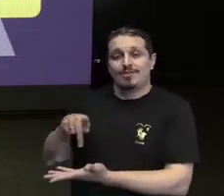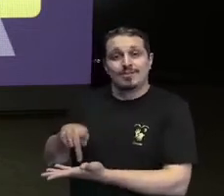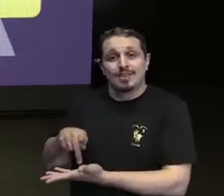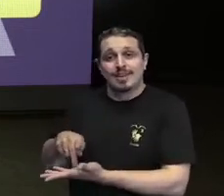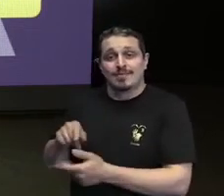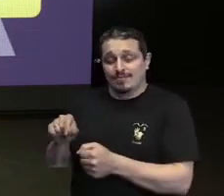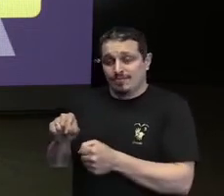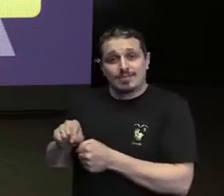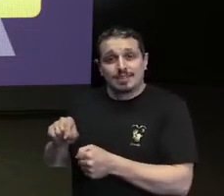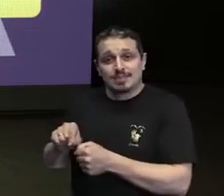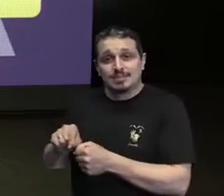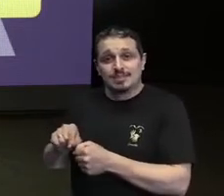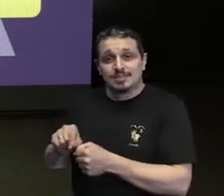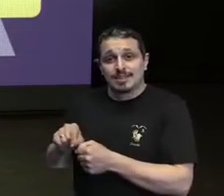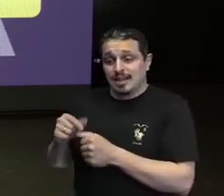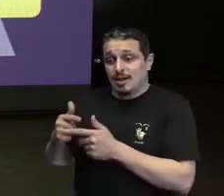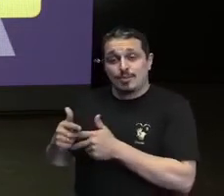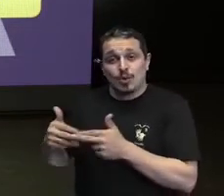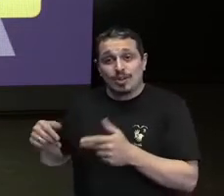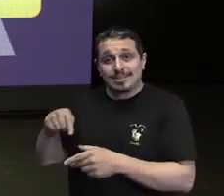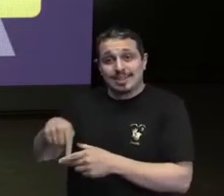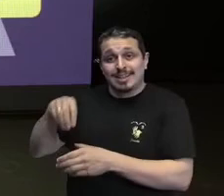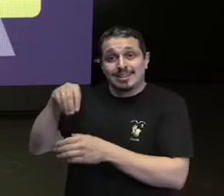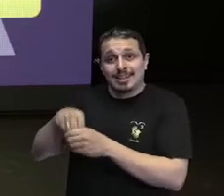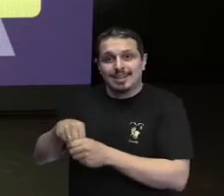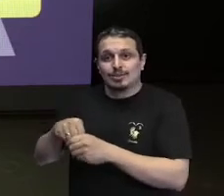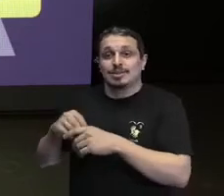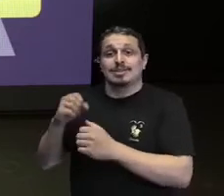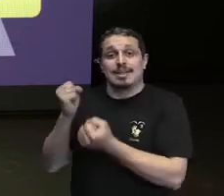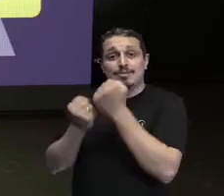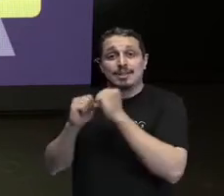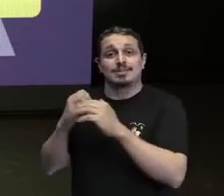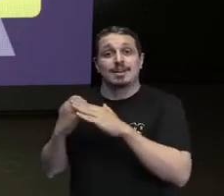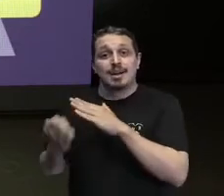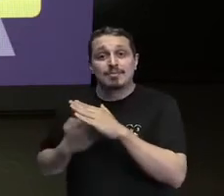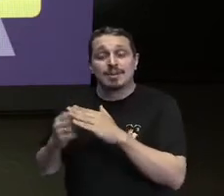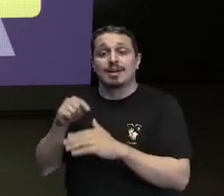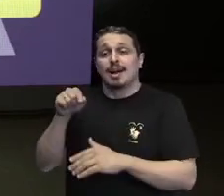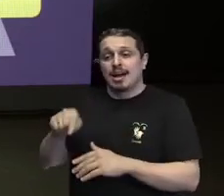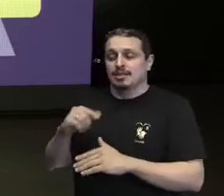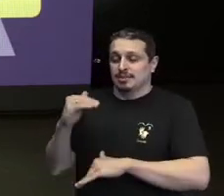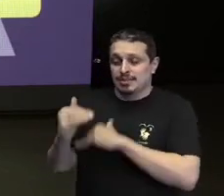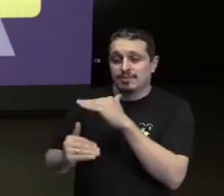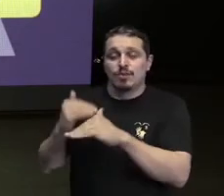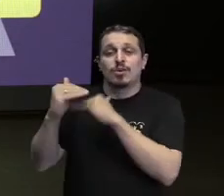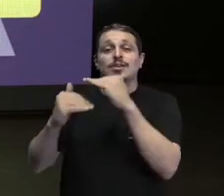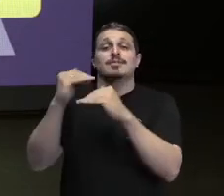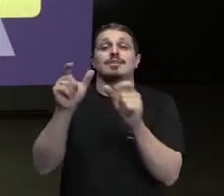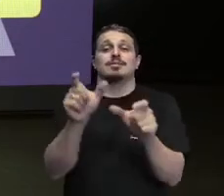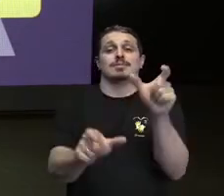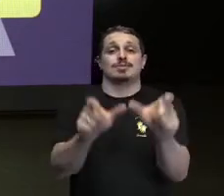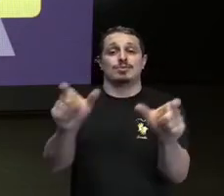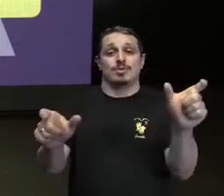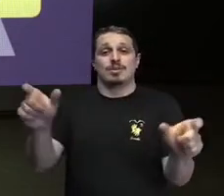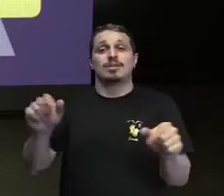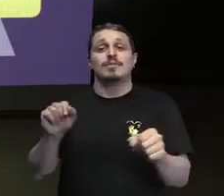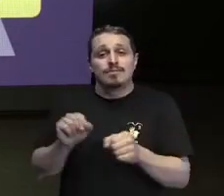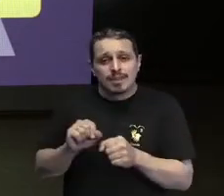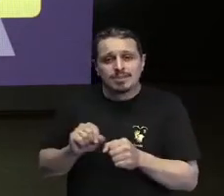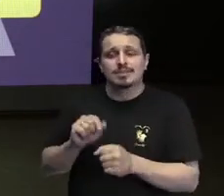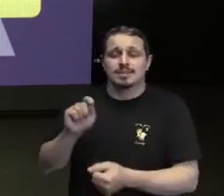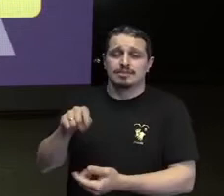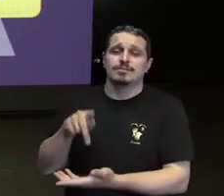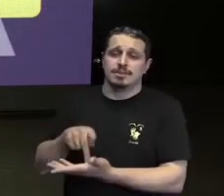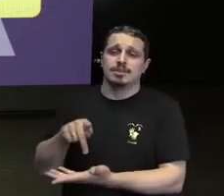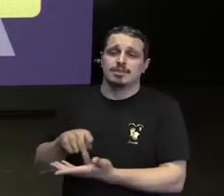companhia que desenvolvam essas pessoas e que pratiquem inclusão de fato. Ou seja,